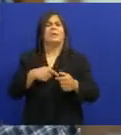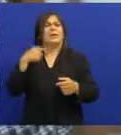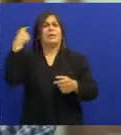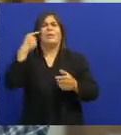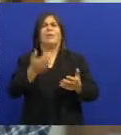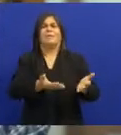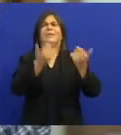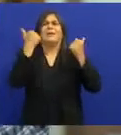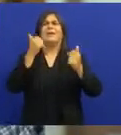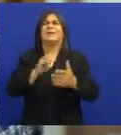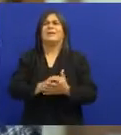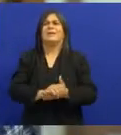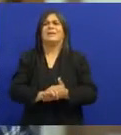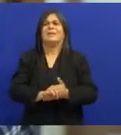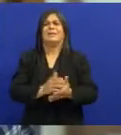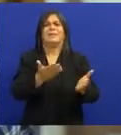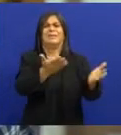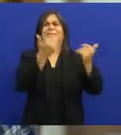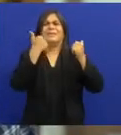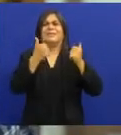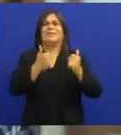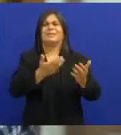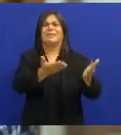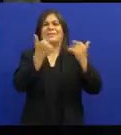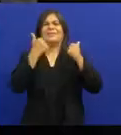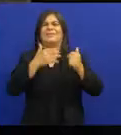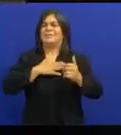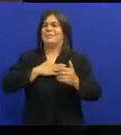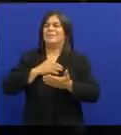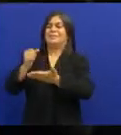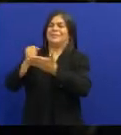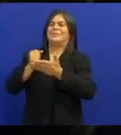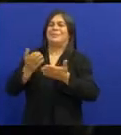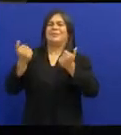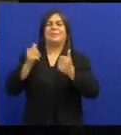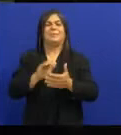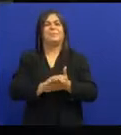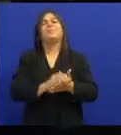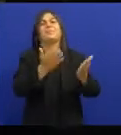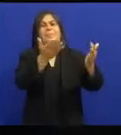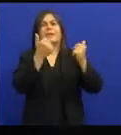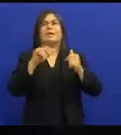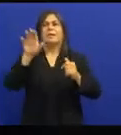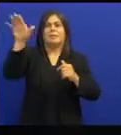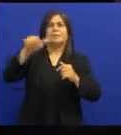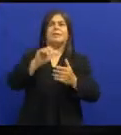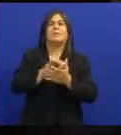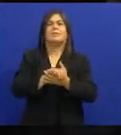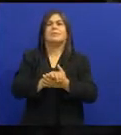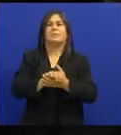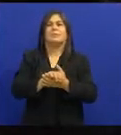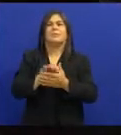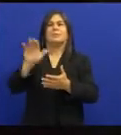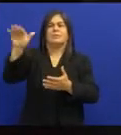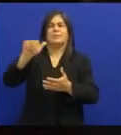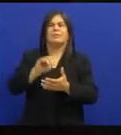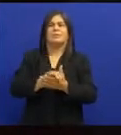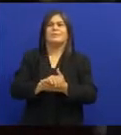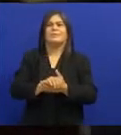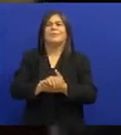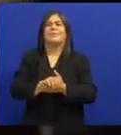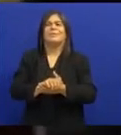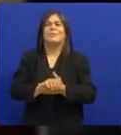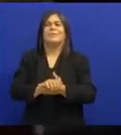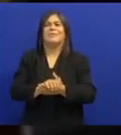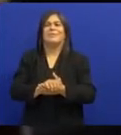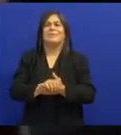nada Ele disse Tu está doido rapaz Dá um jeito na minha vida Jacos Aí ele chegou E disse Ô Cícero Vai buscar a malinha de Antônio Que aí eu falei